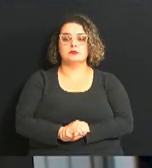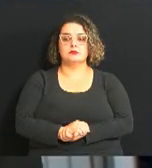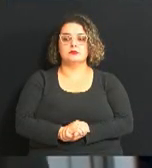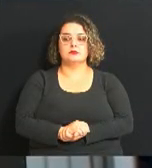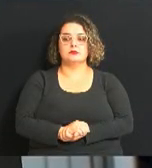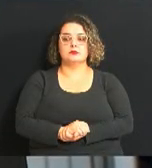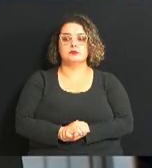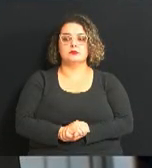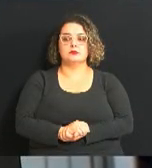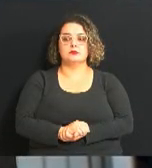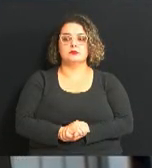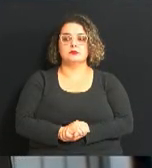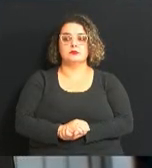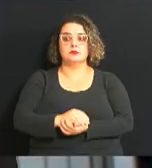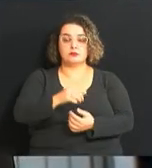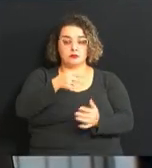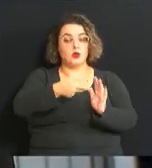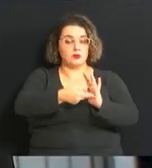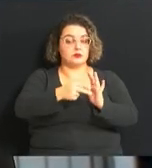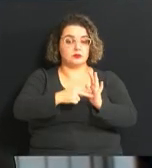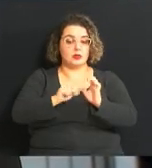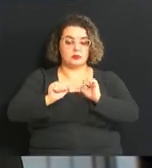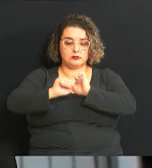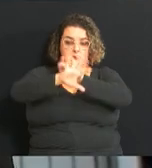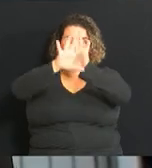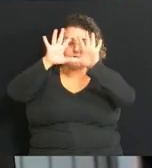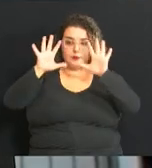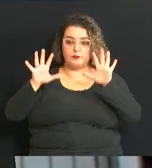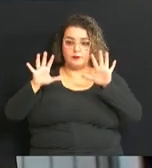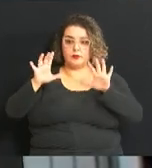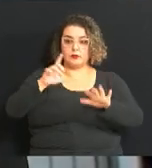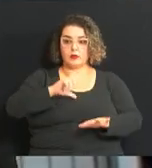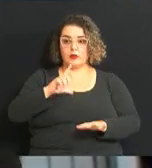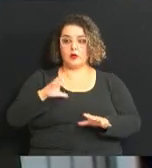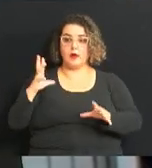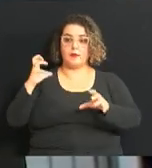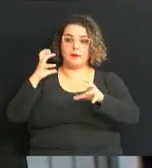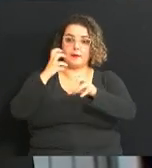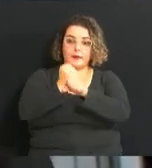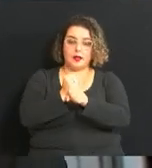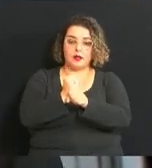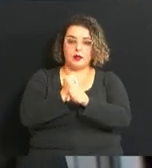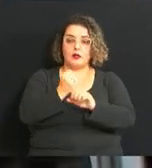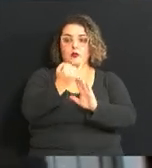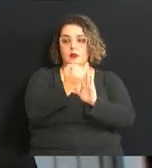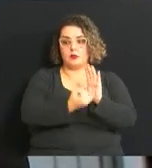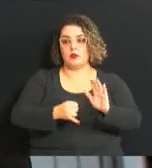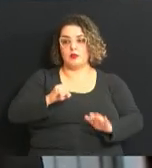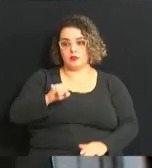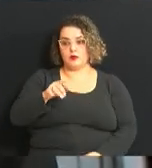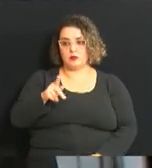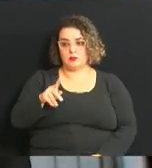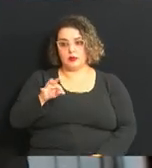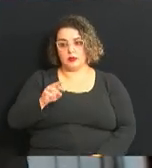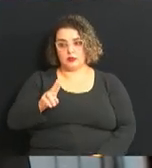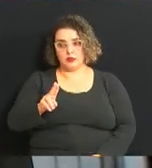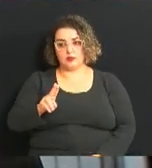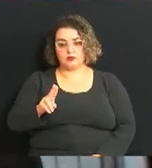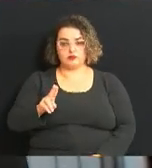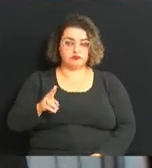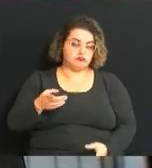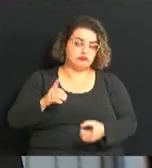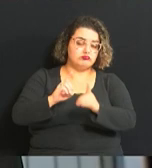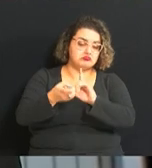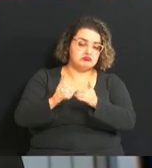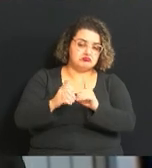Ele vem no sentido da transparência, para a gente ter um cálculo de IPTU de forma didática, como é feito